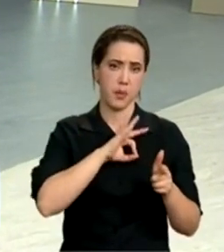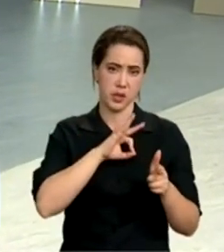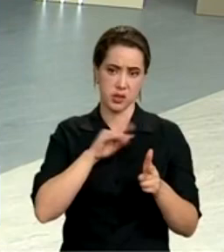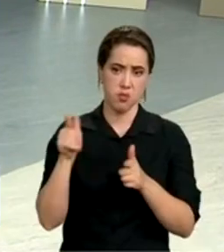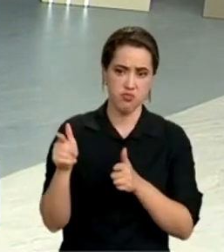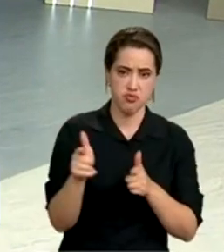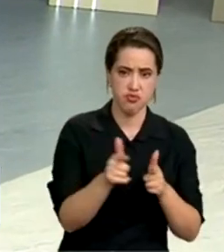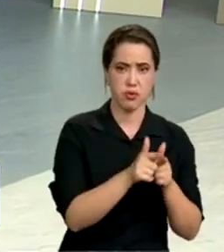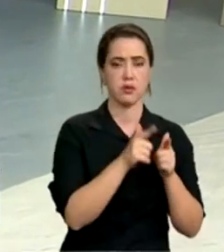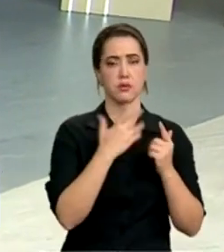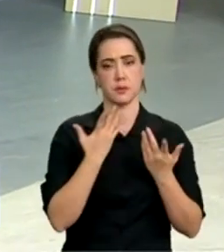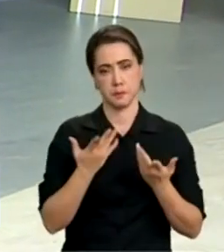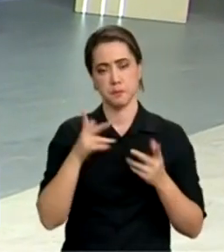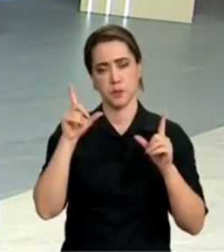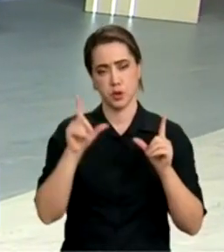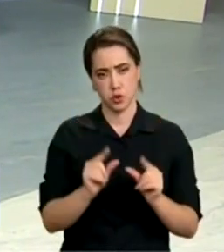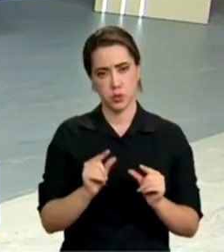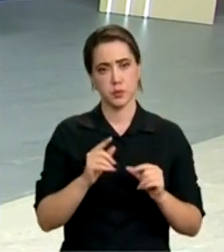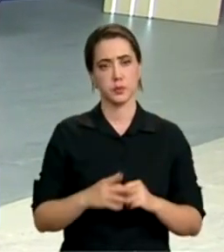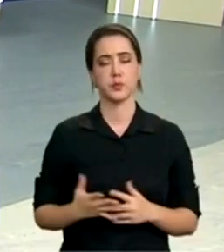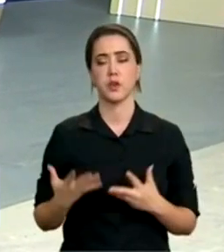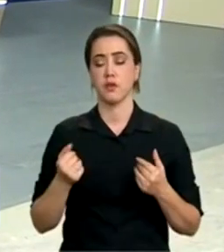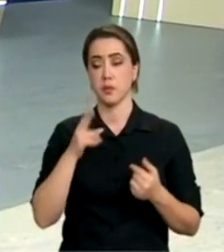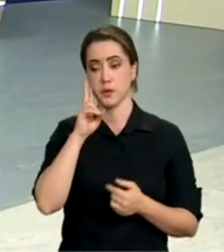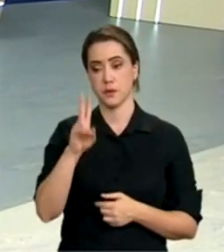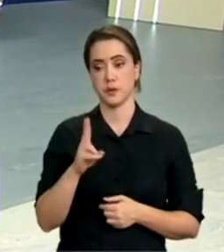recomendação pra gente. Oi Flávia, boa noite.